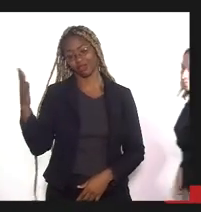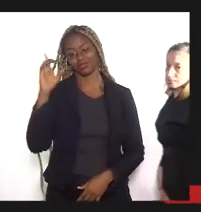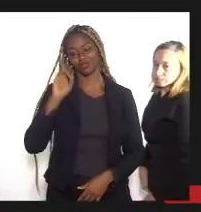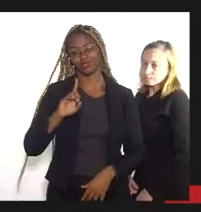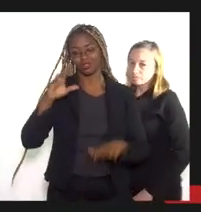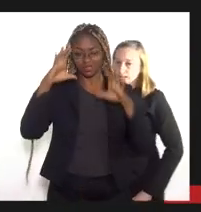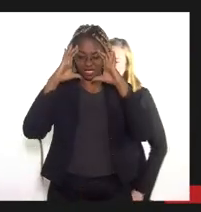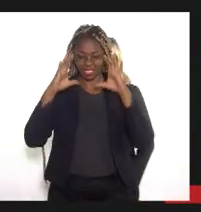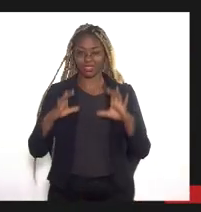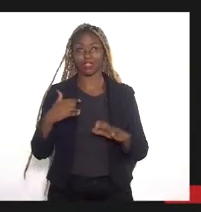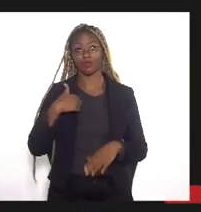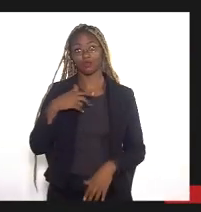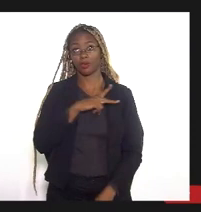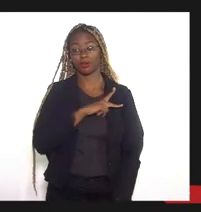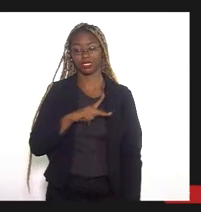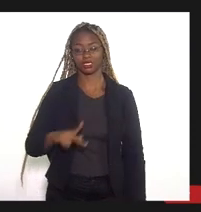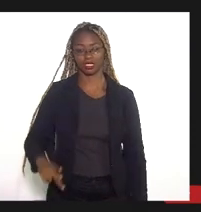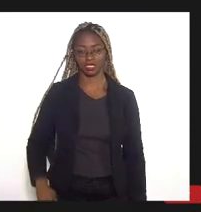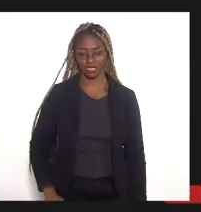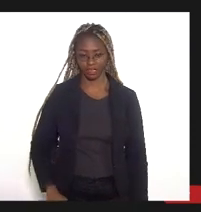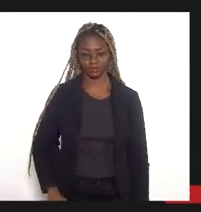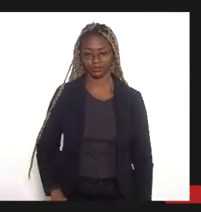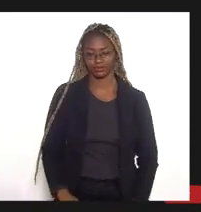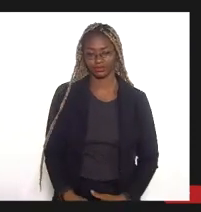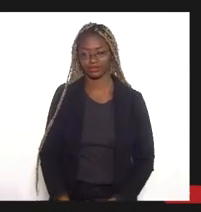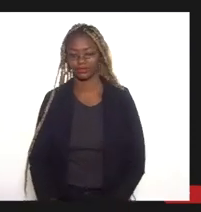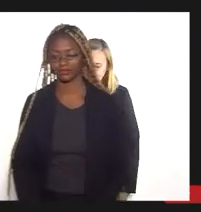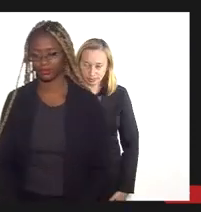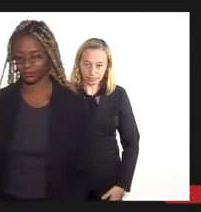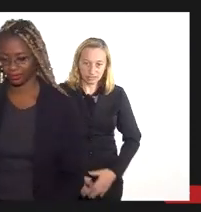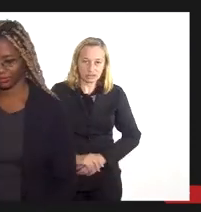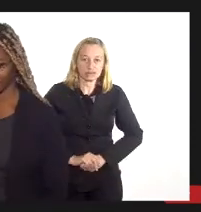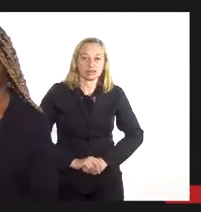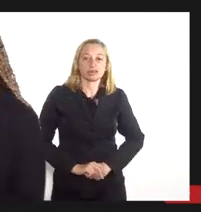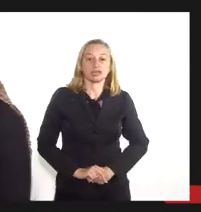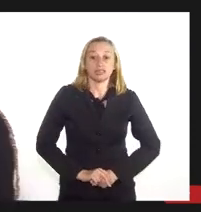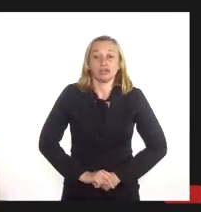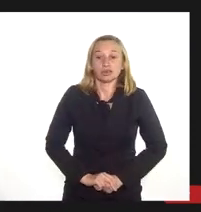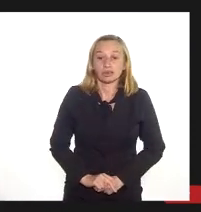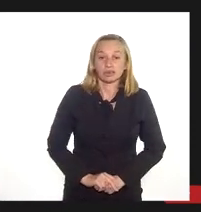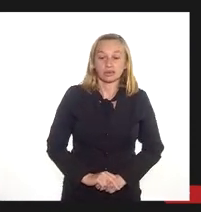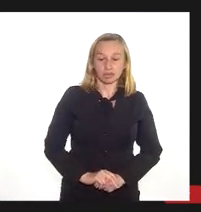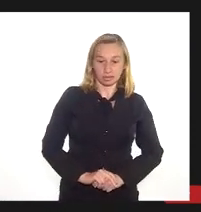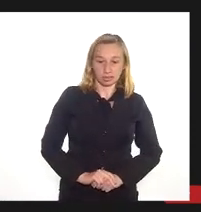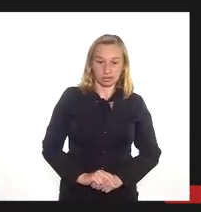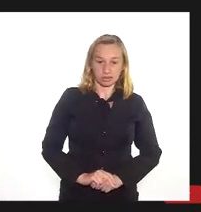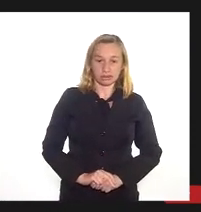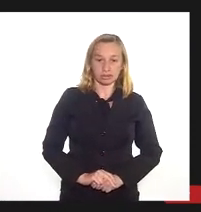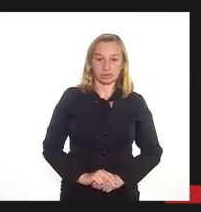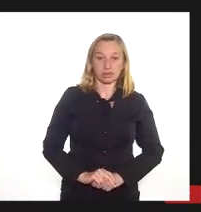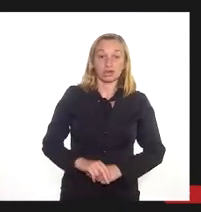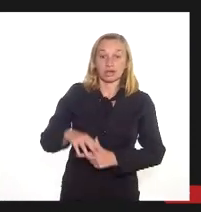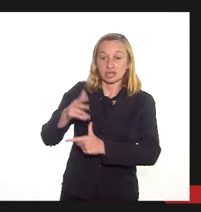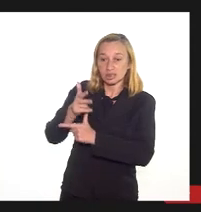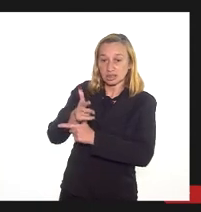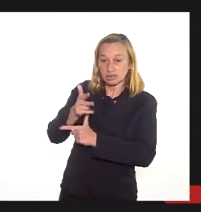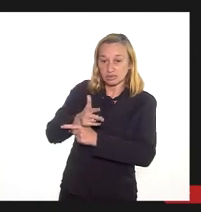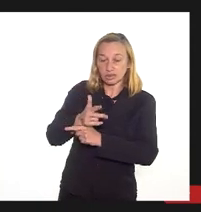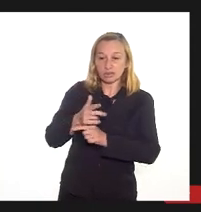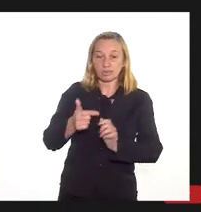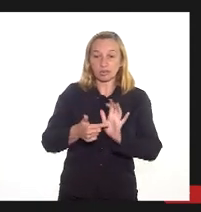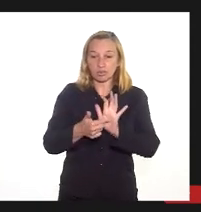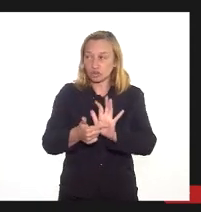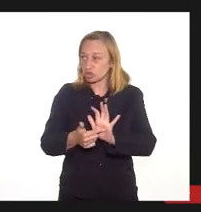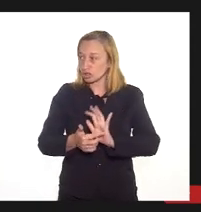presidirei, não vou poder participar aqui do encontro, então eu deixo esse vídeo para ressaltar e demarcar